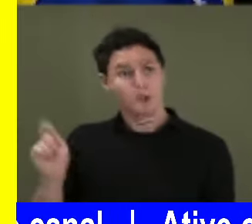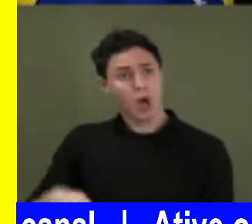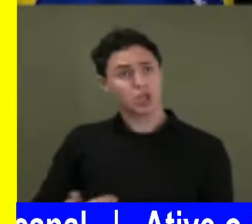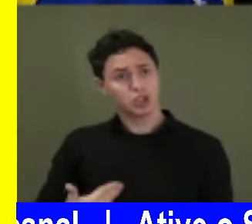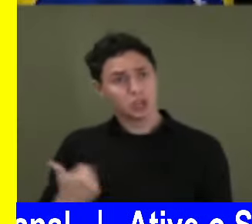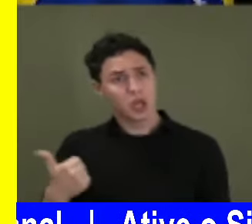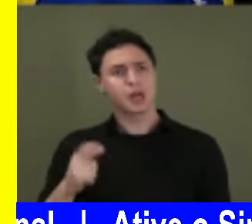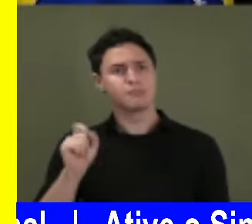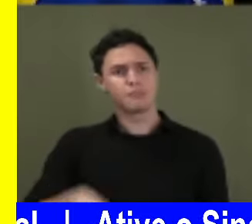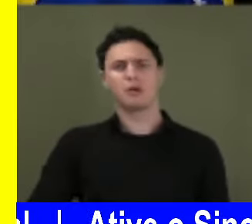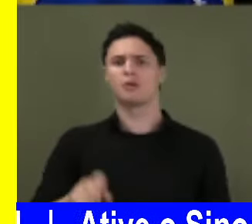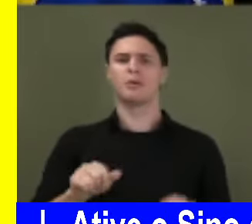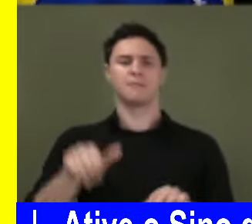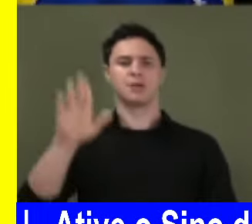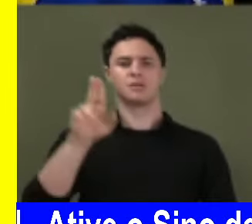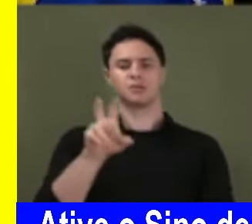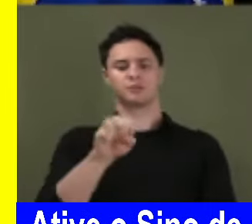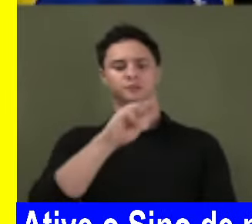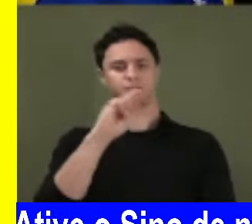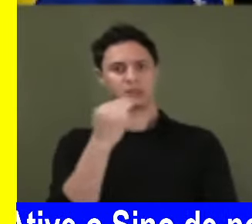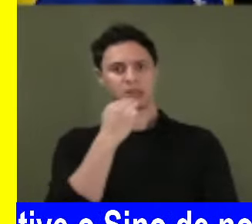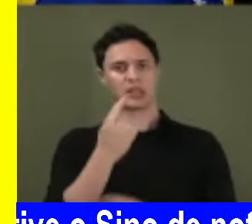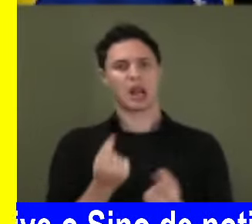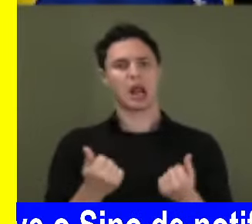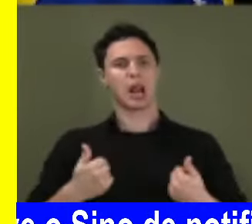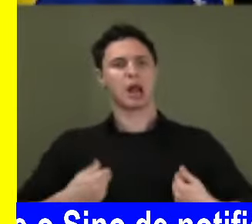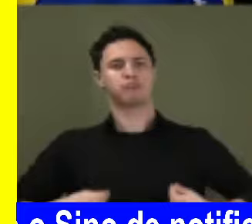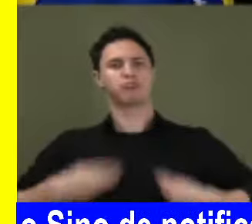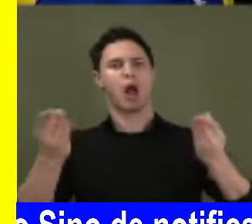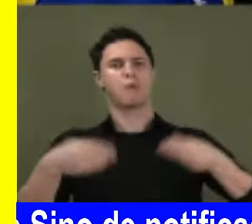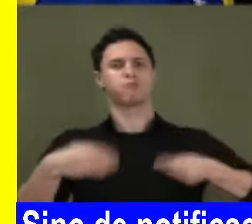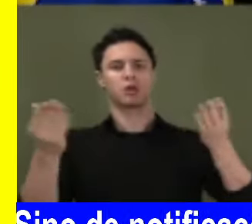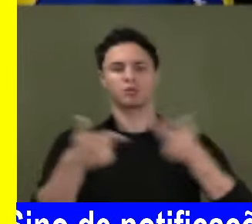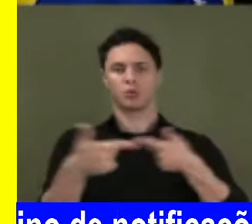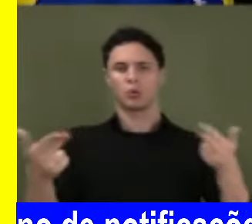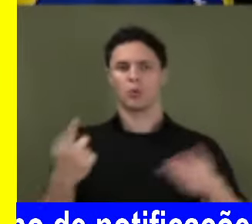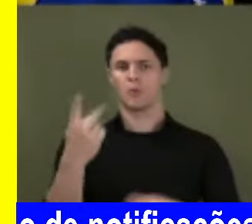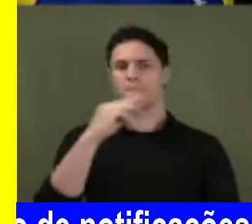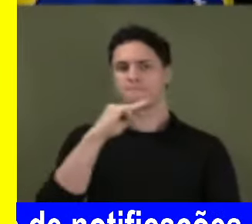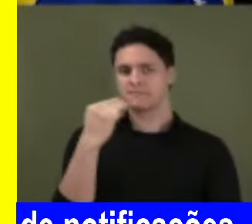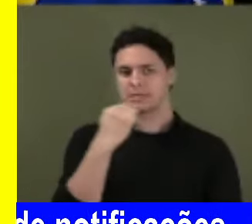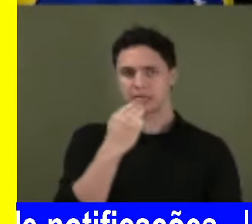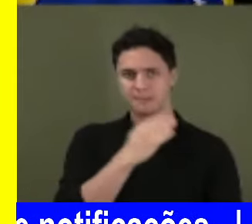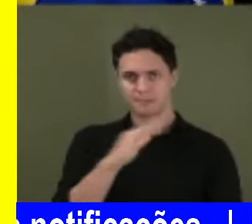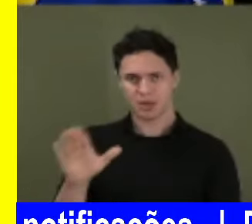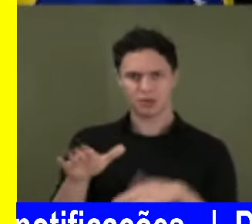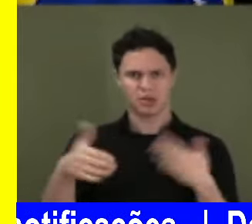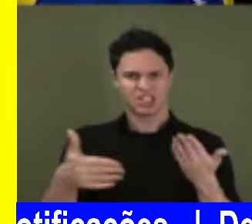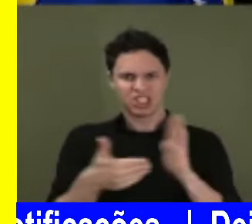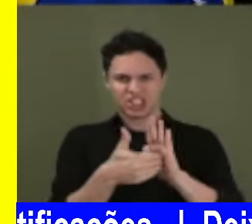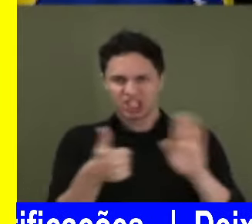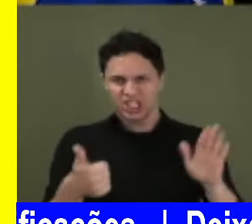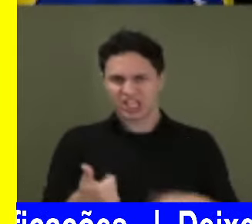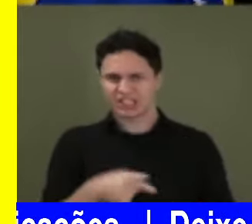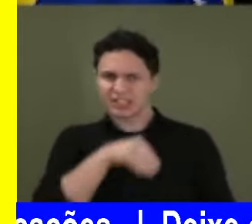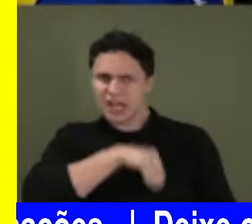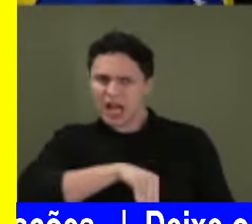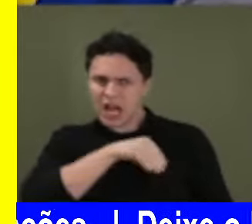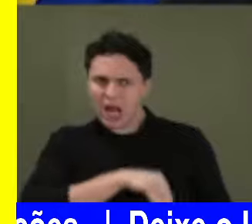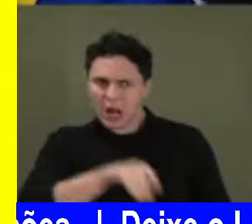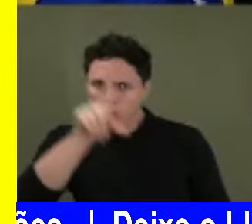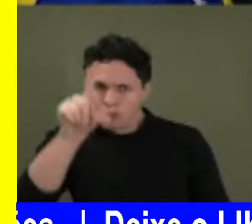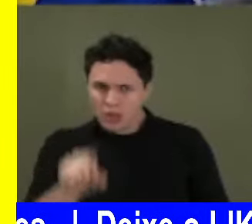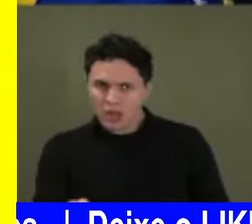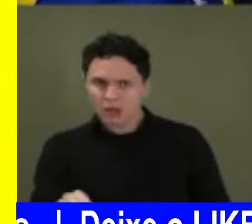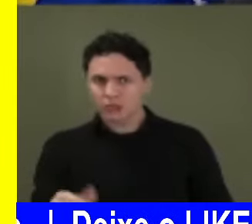que tem ainda mais 50 milhões para gastar com o evento. E um milhão e meio de bebida. E aí, tem que cortar do salário mínimo? Tem que